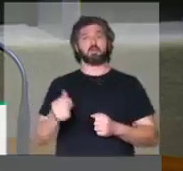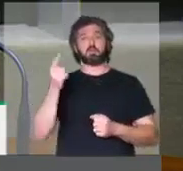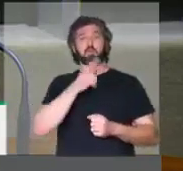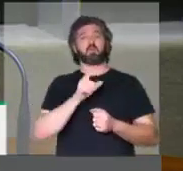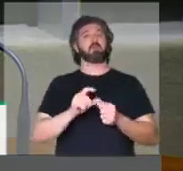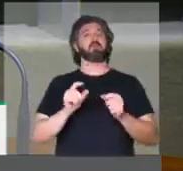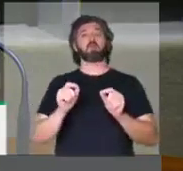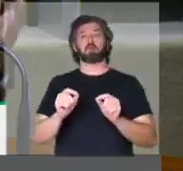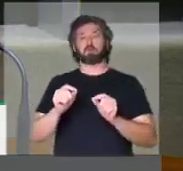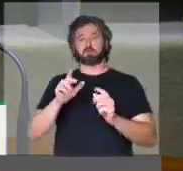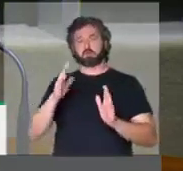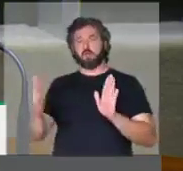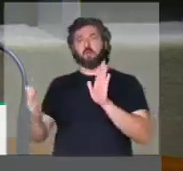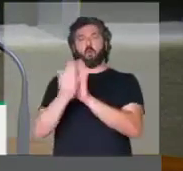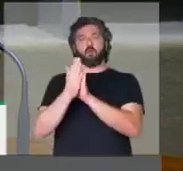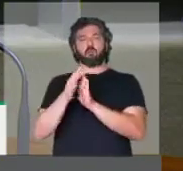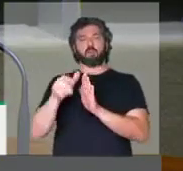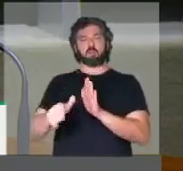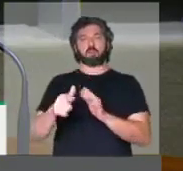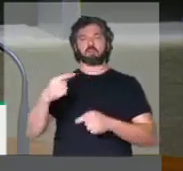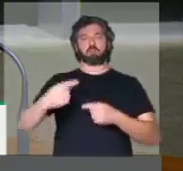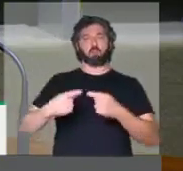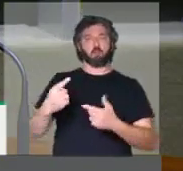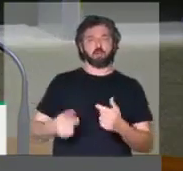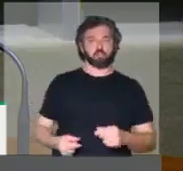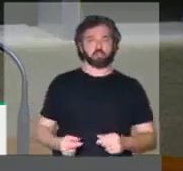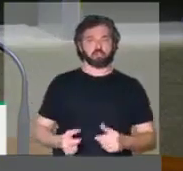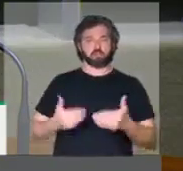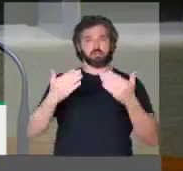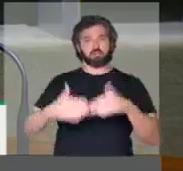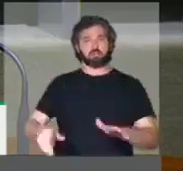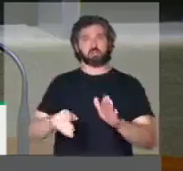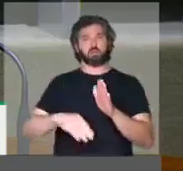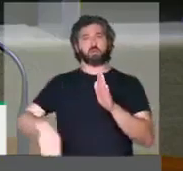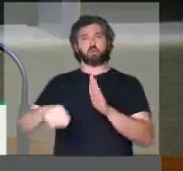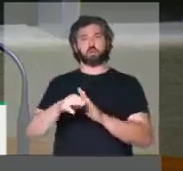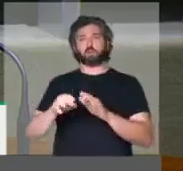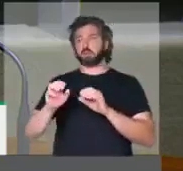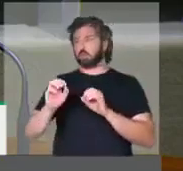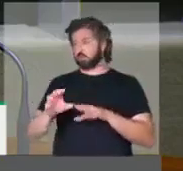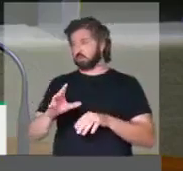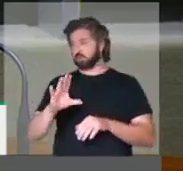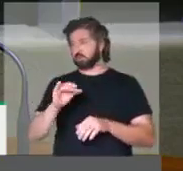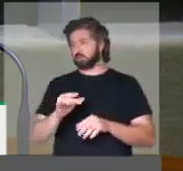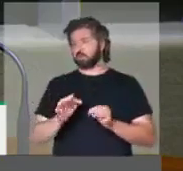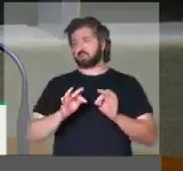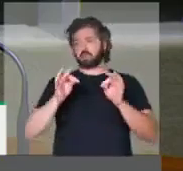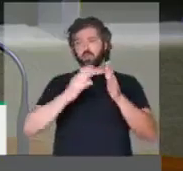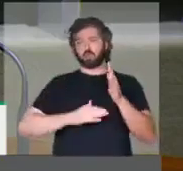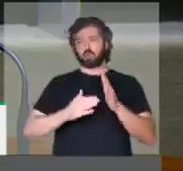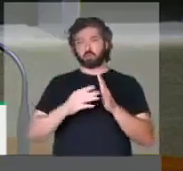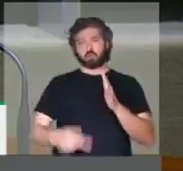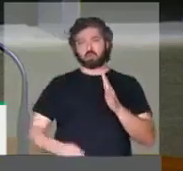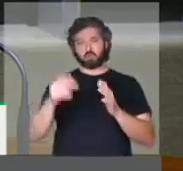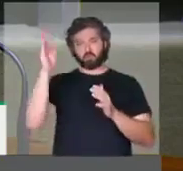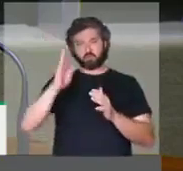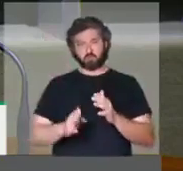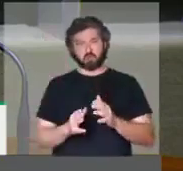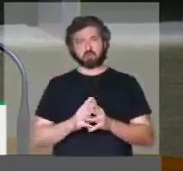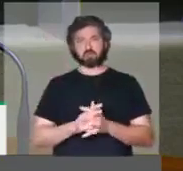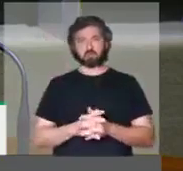possamos confrontar a essa política de desmonte da educação, da ciência e da tecnologia em nosso país.